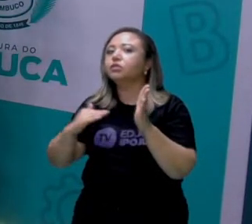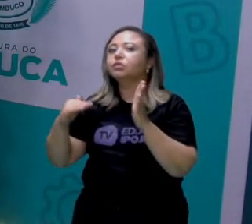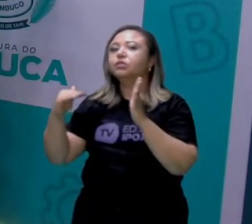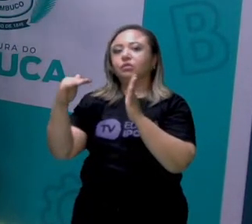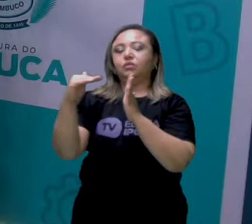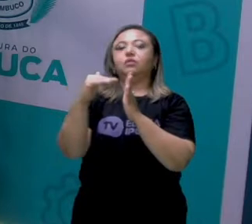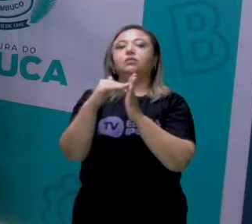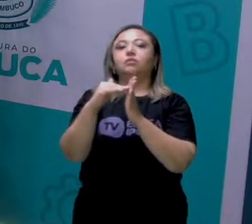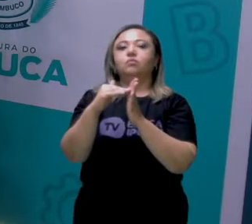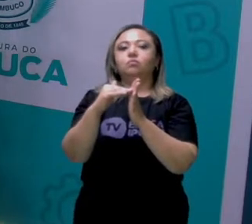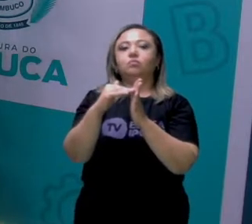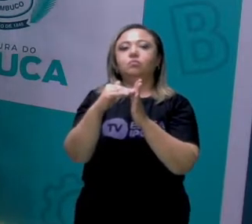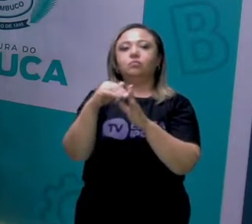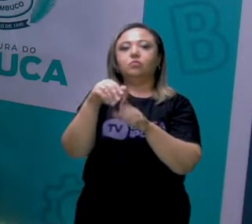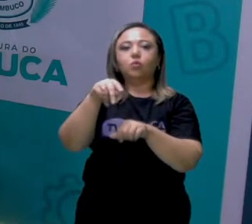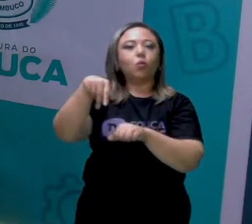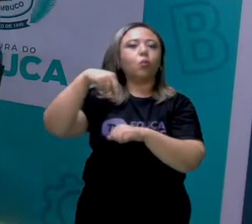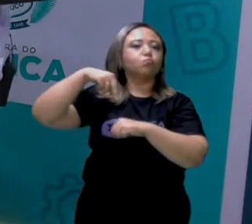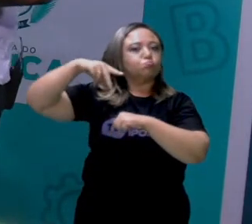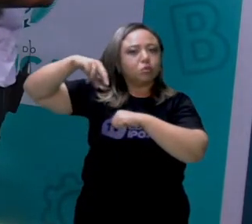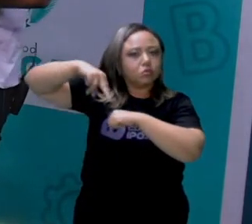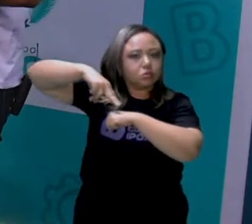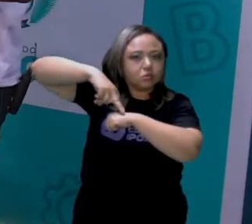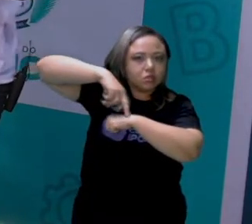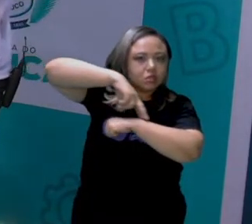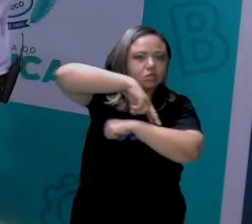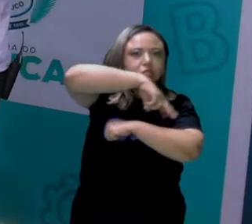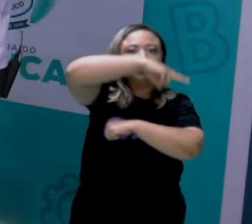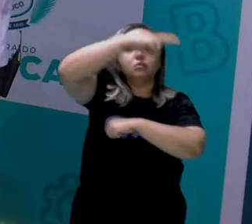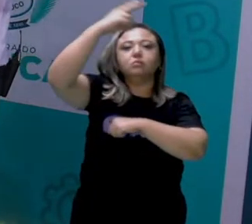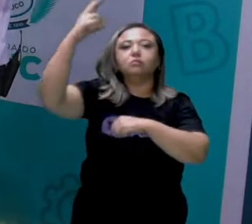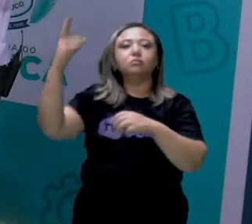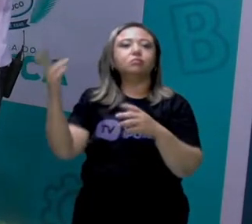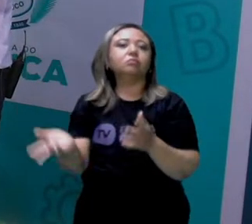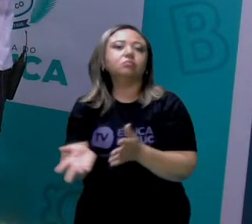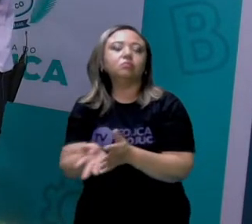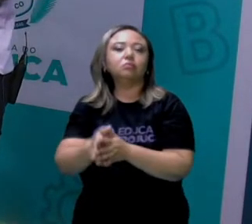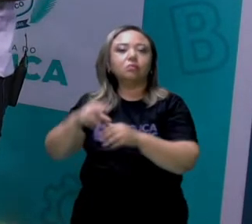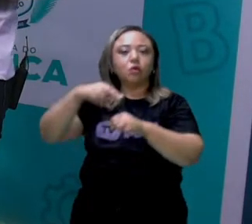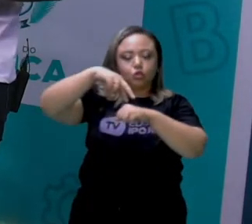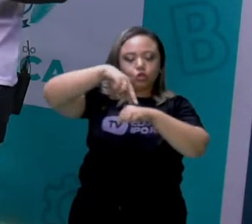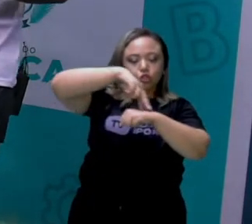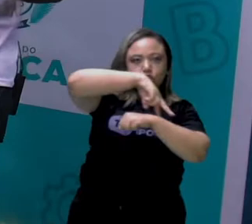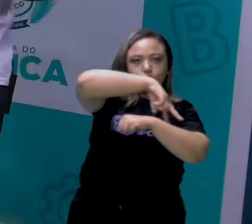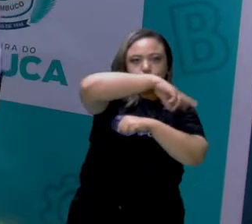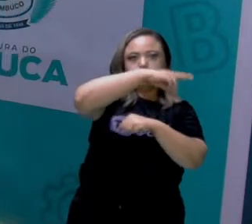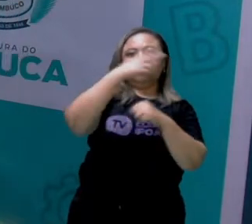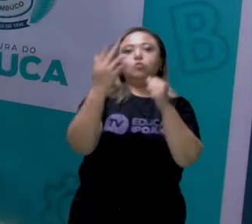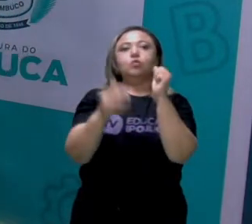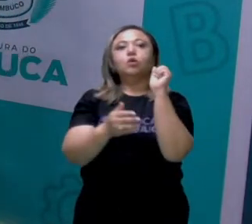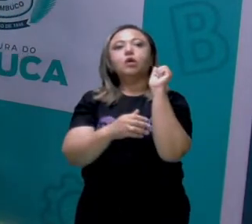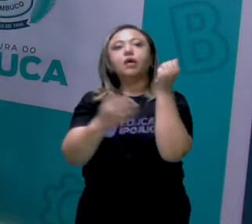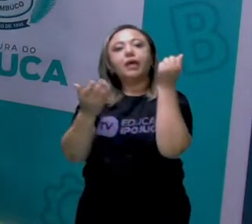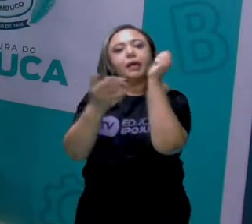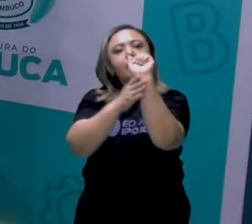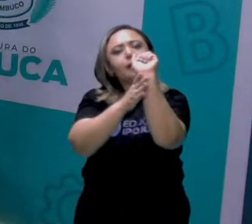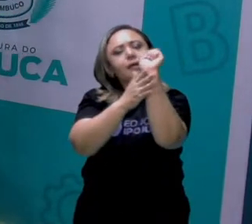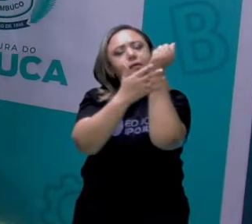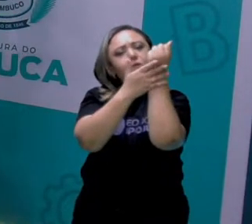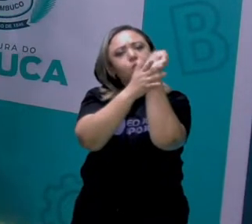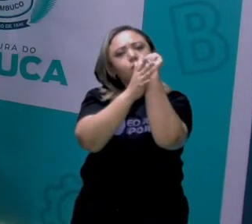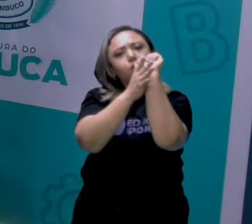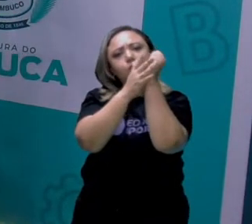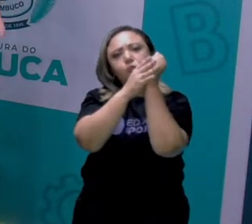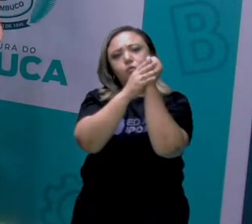esse desafio, essa pesquisa para fazer. E a ginástica geral é um conceito de atividades que engloba tanto